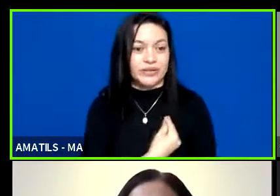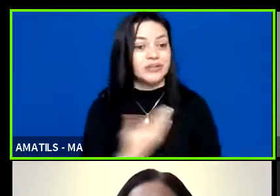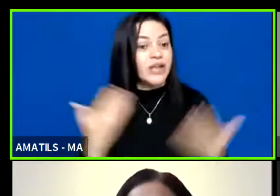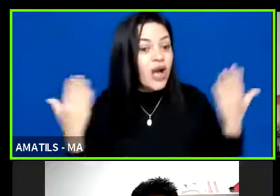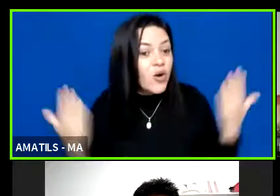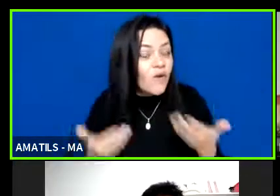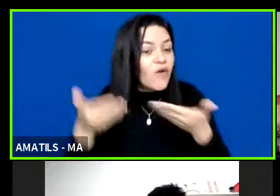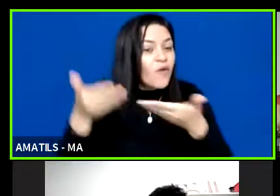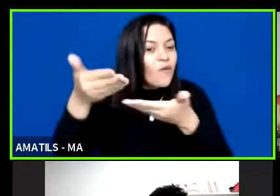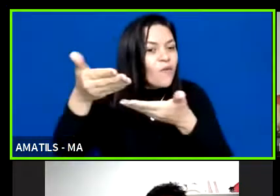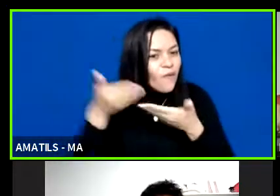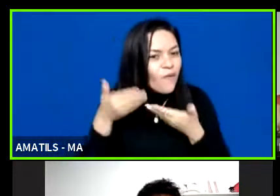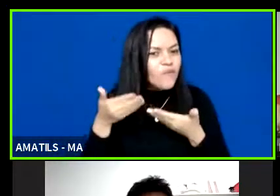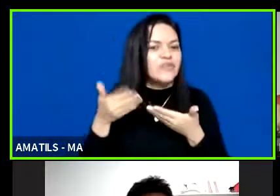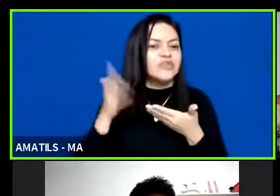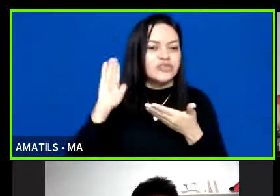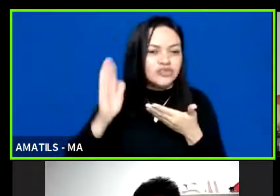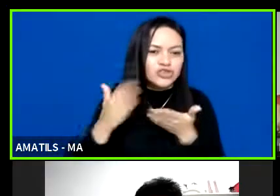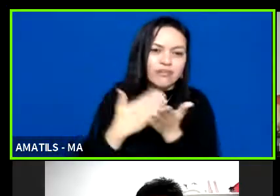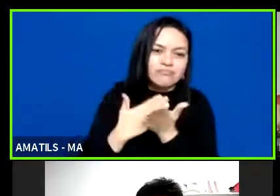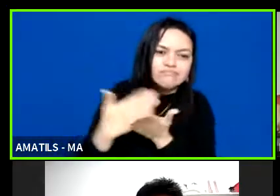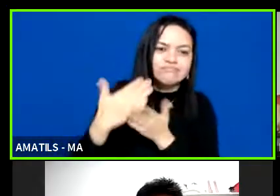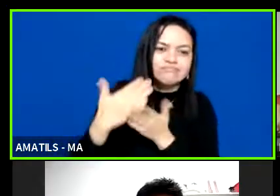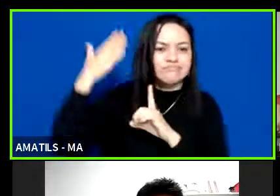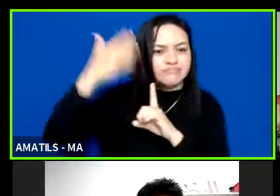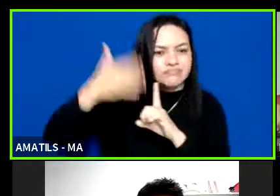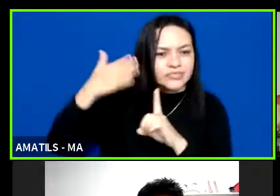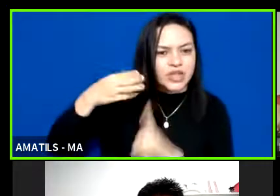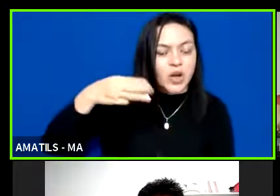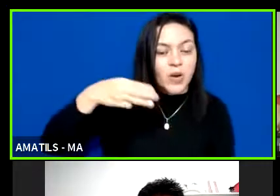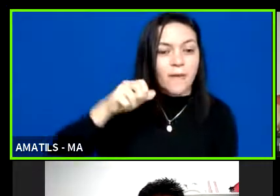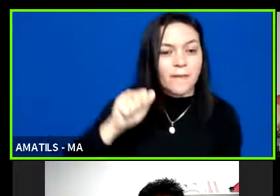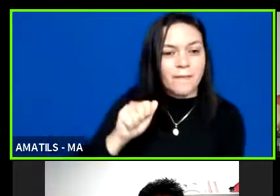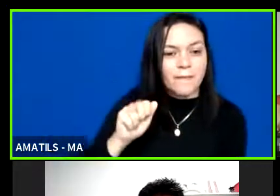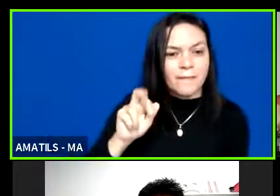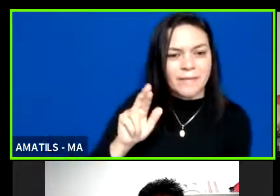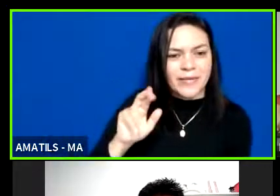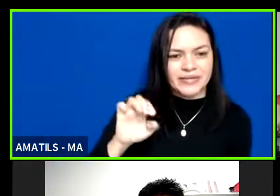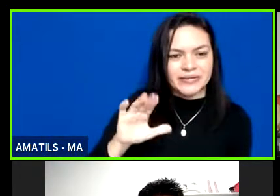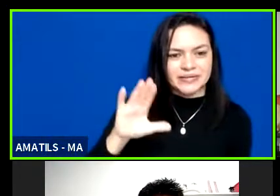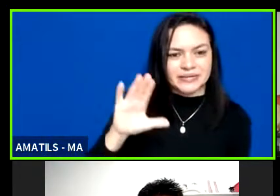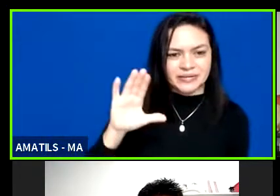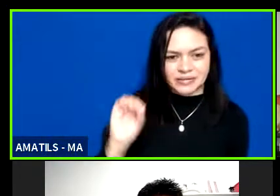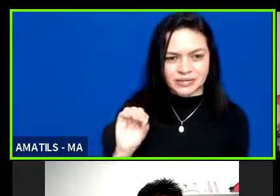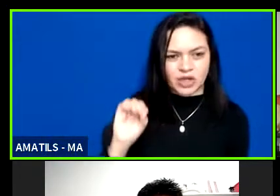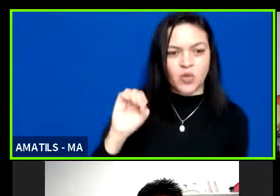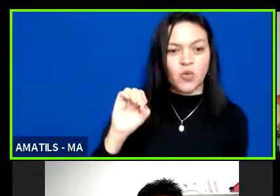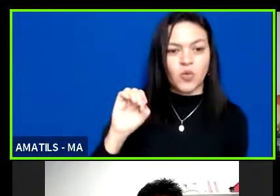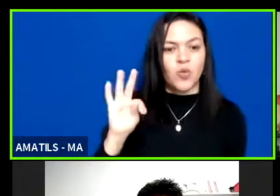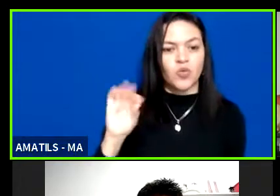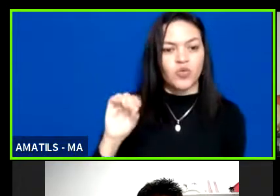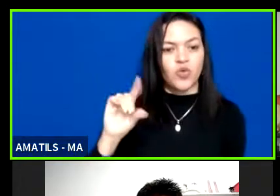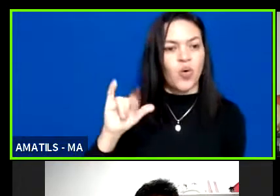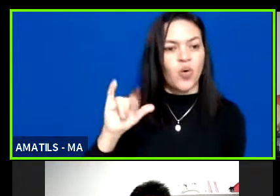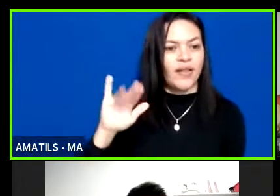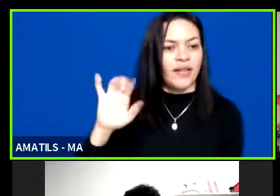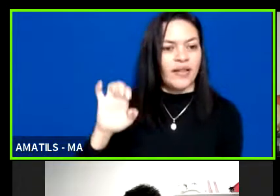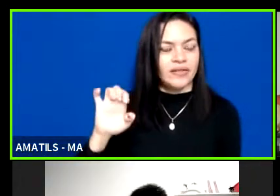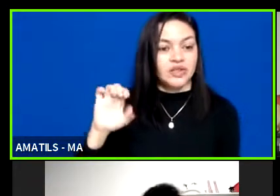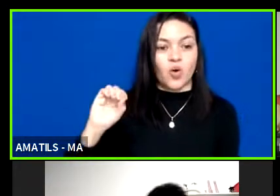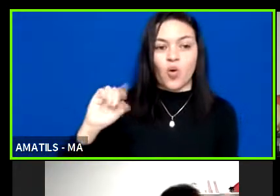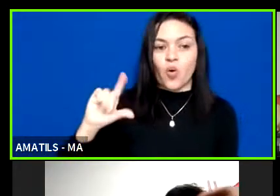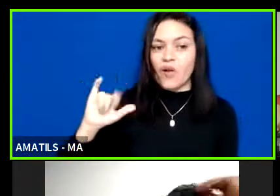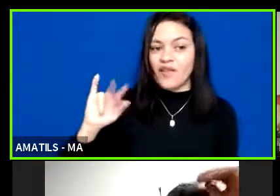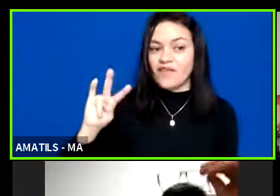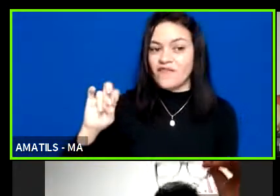para fazer a fala o Marcelo Rosenberg Otolini de Oliveira. Ele é membro